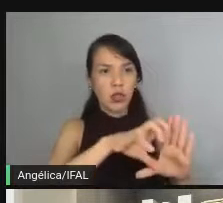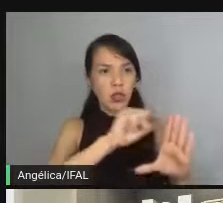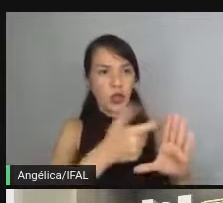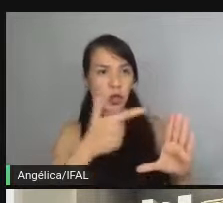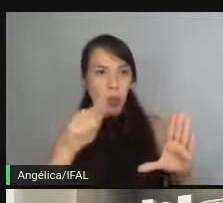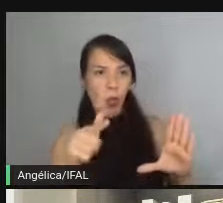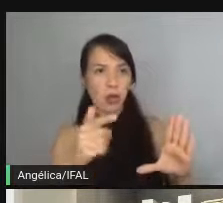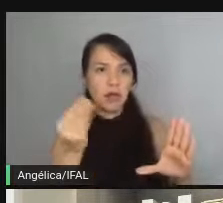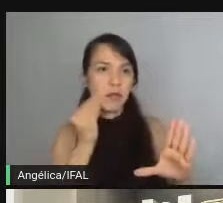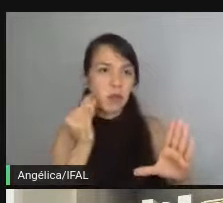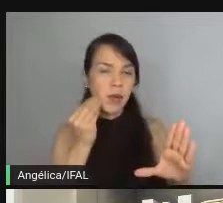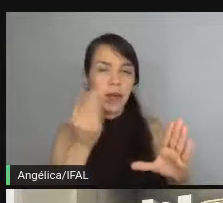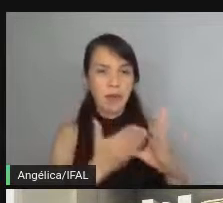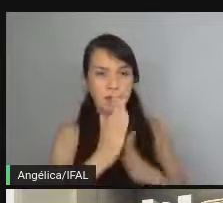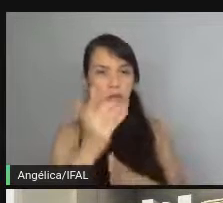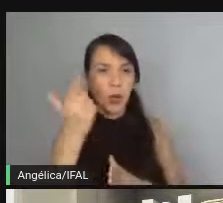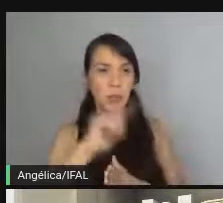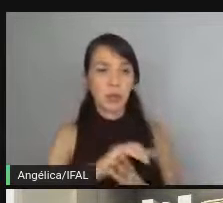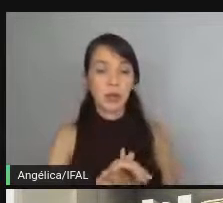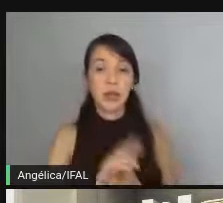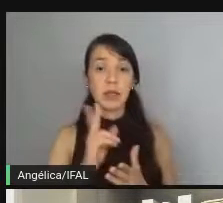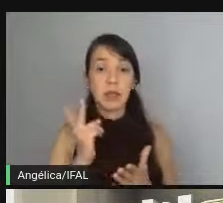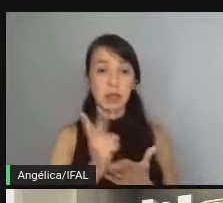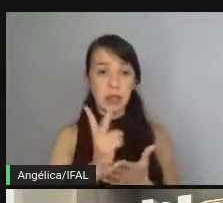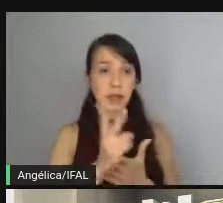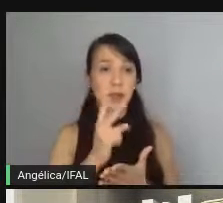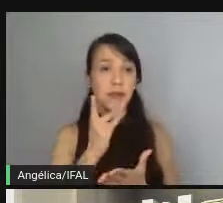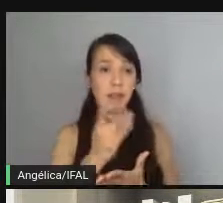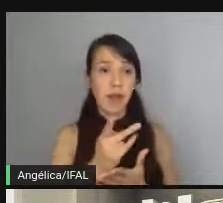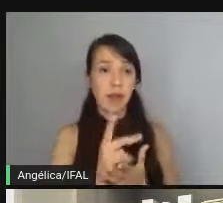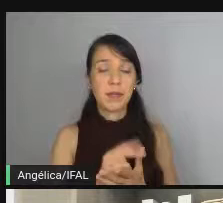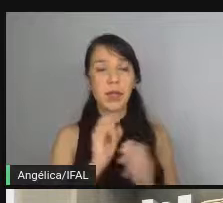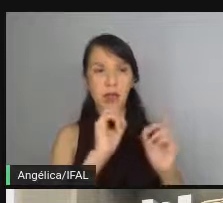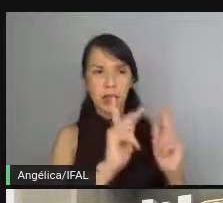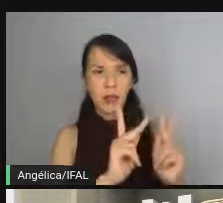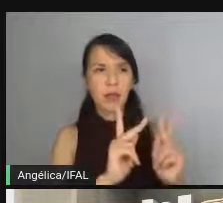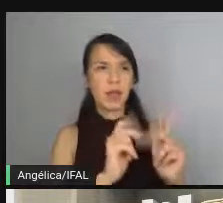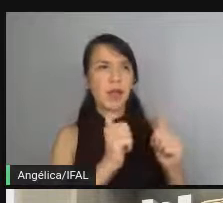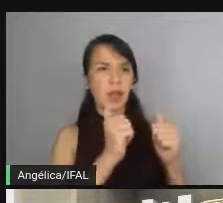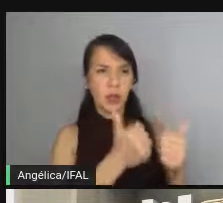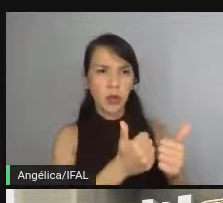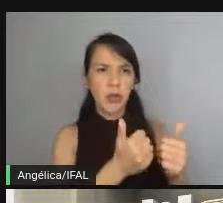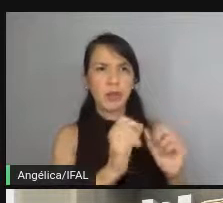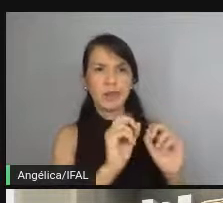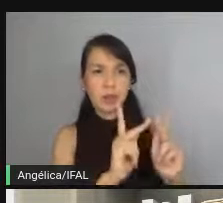forma para que o teste continue passando. Então, ele sempre vai estar ali dizendo que está tudo certo no seu código.